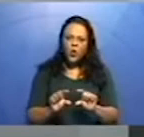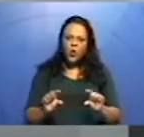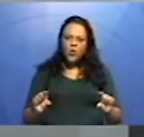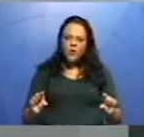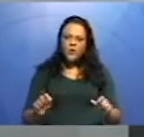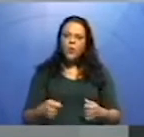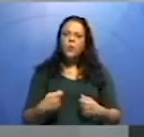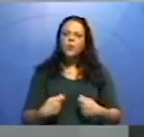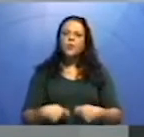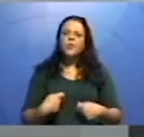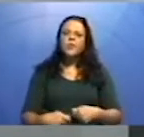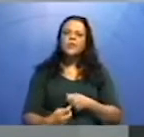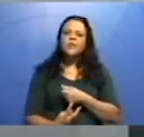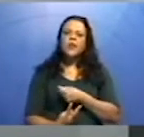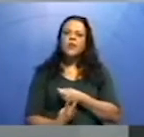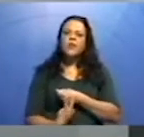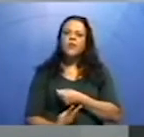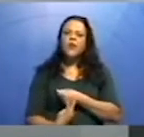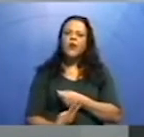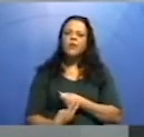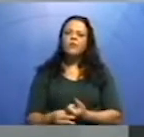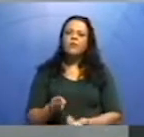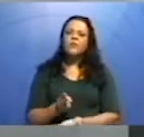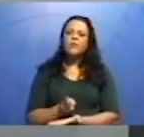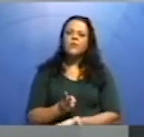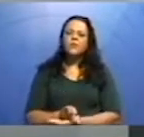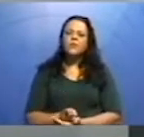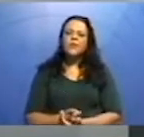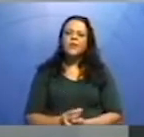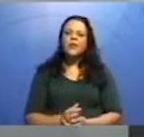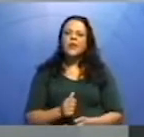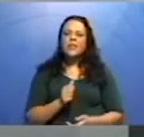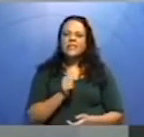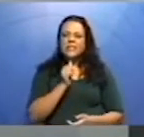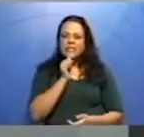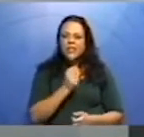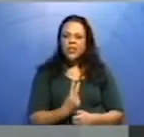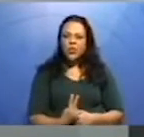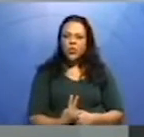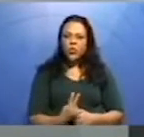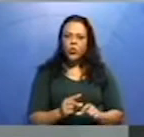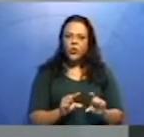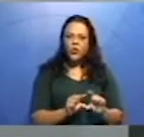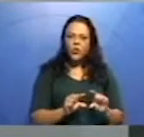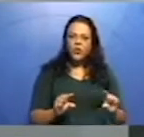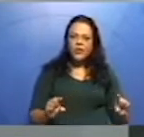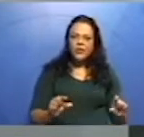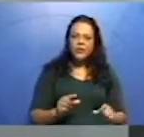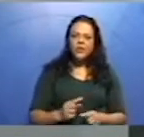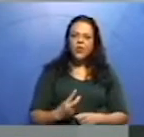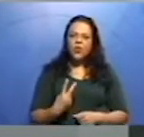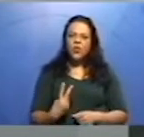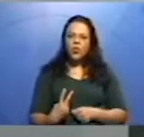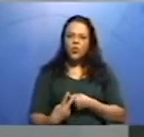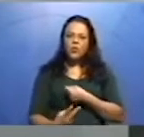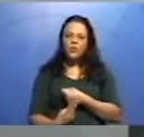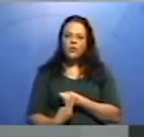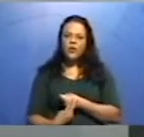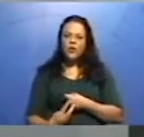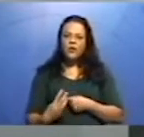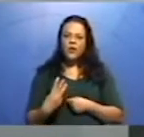tem que haver um verbo. Então, se eu tenho duas orações, eu tenho dois verbos. Se eu tenho três orações, três verbos e,